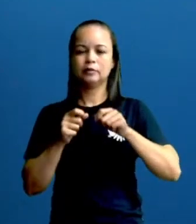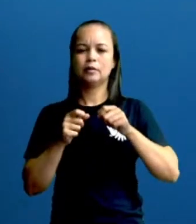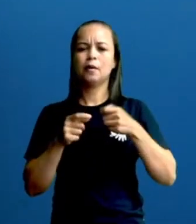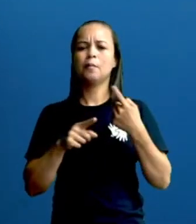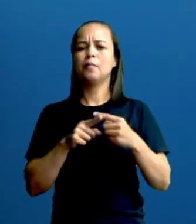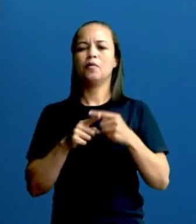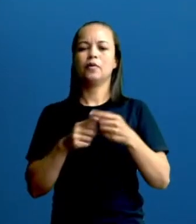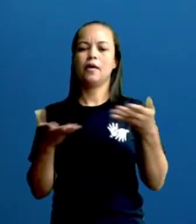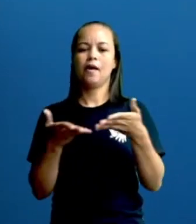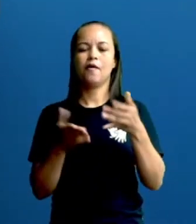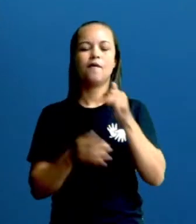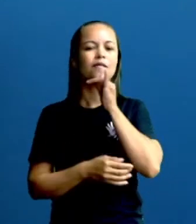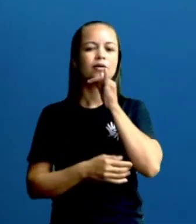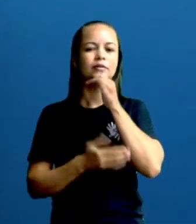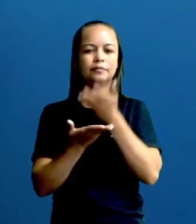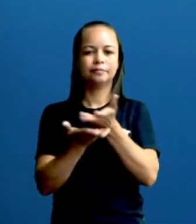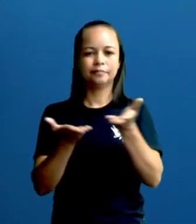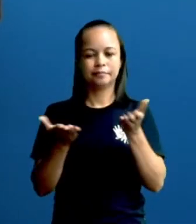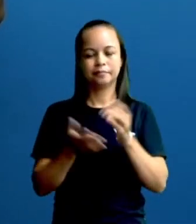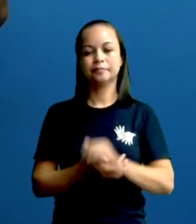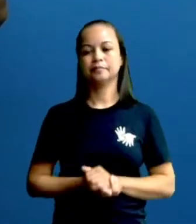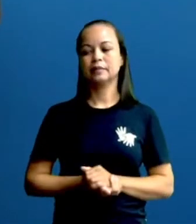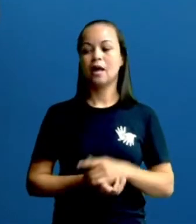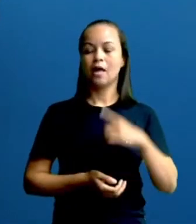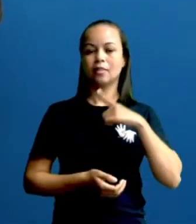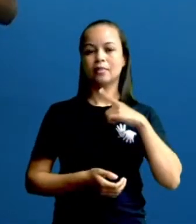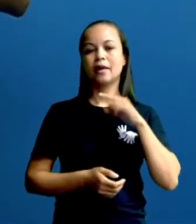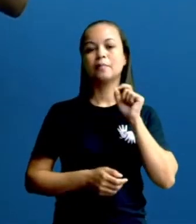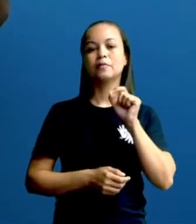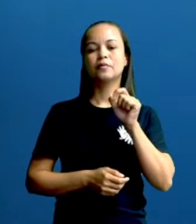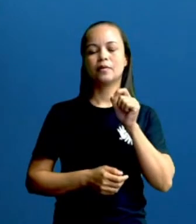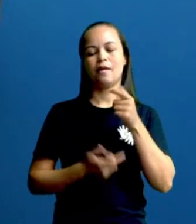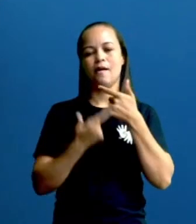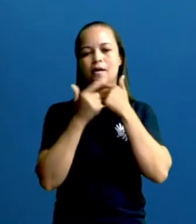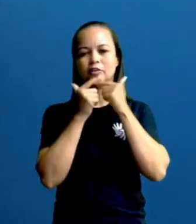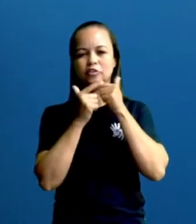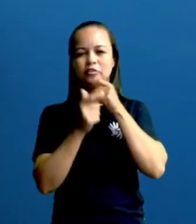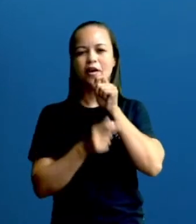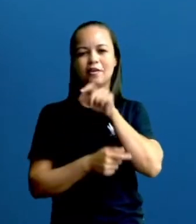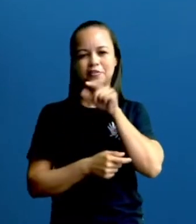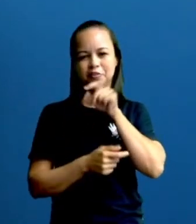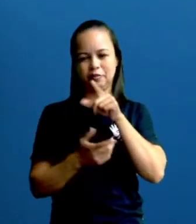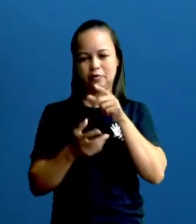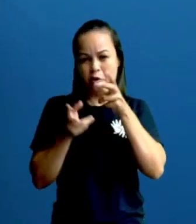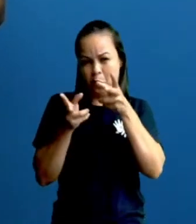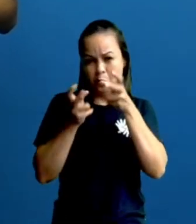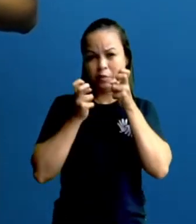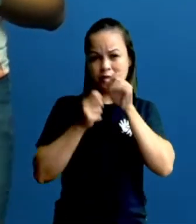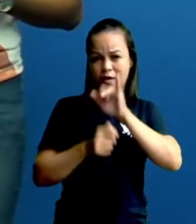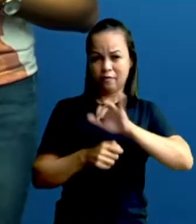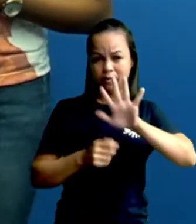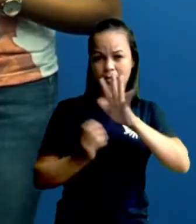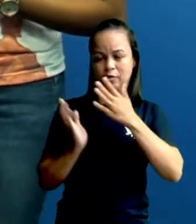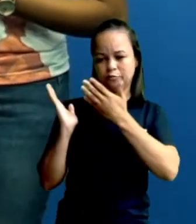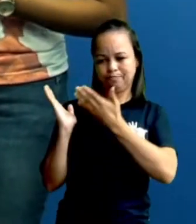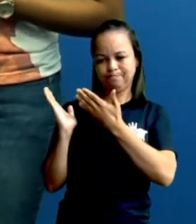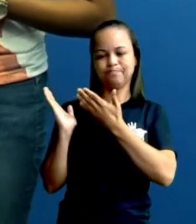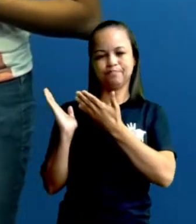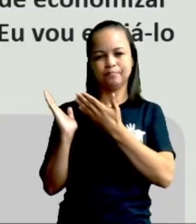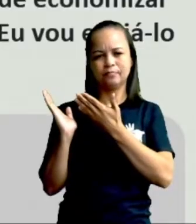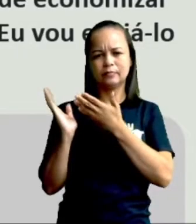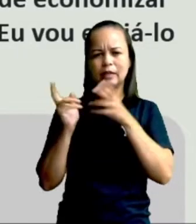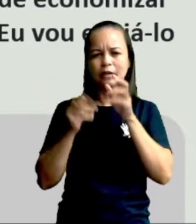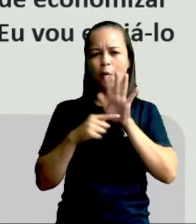exemplos. Temos aí na tela, gente, a charge. Então, observa bem essa charge. Aqui do lado, ela